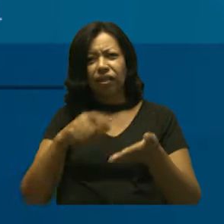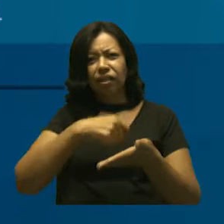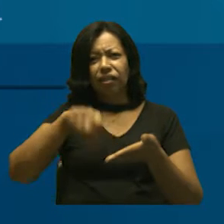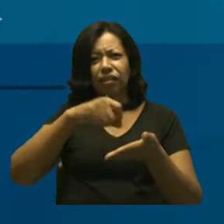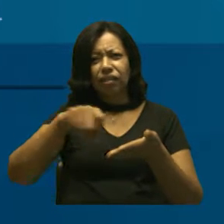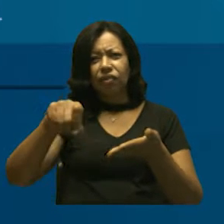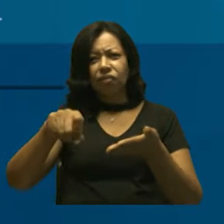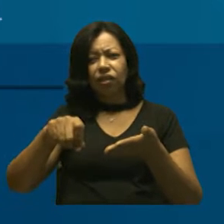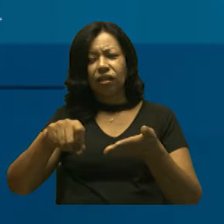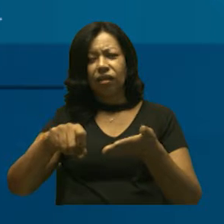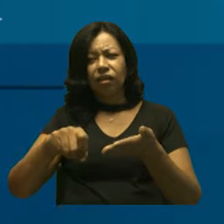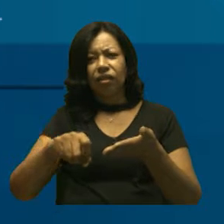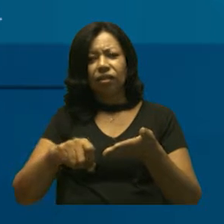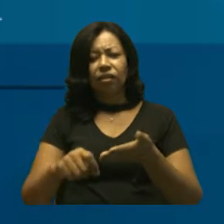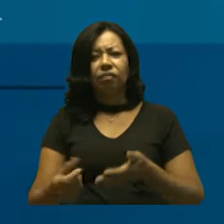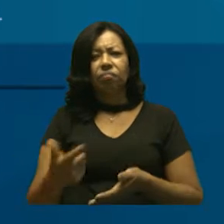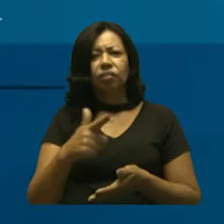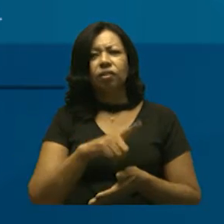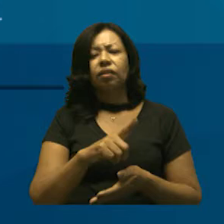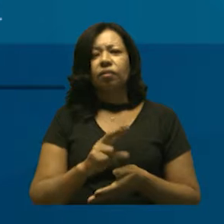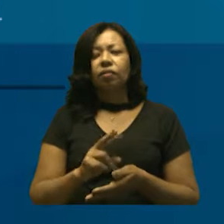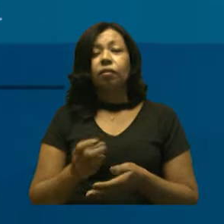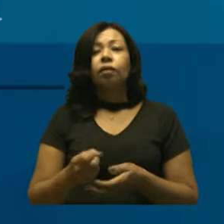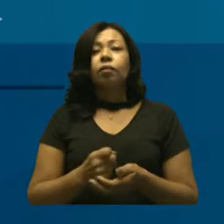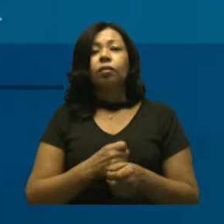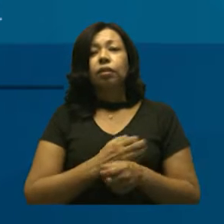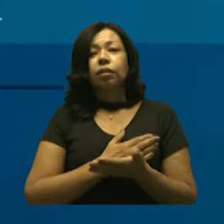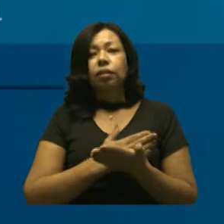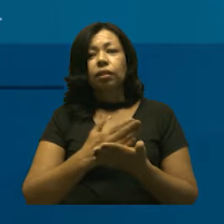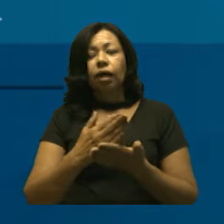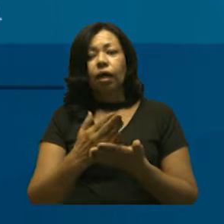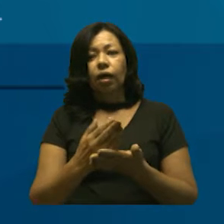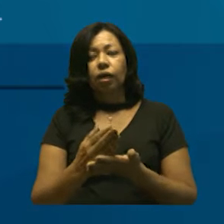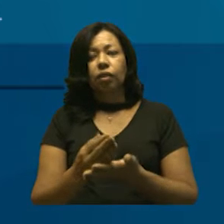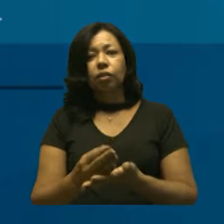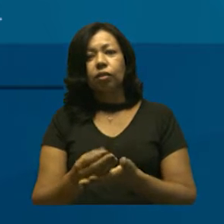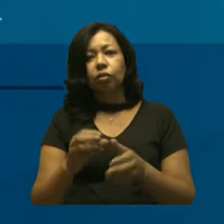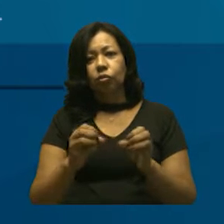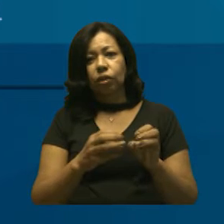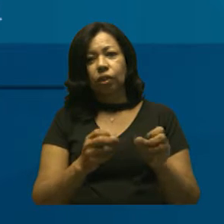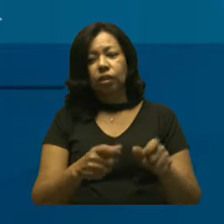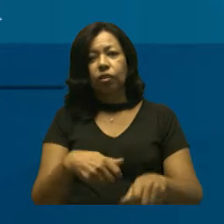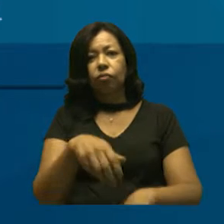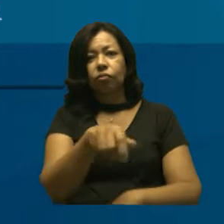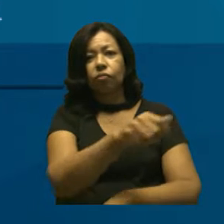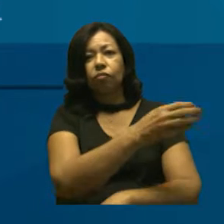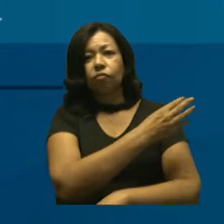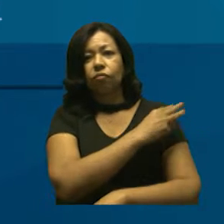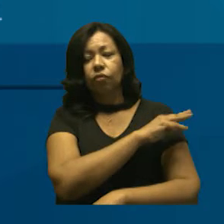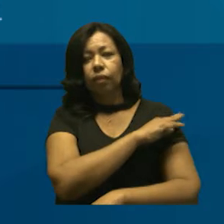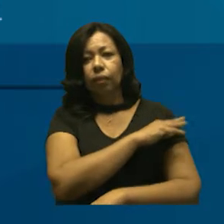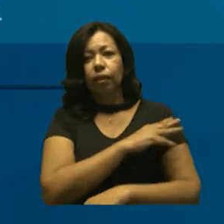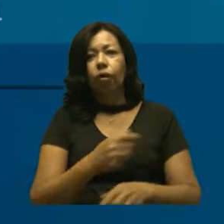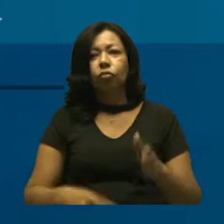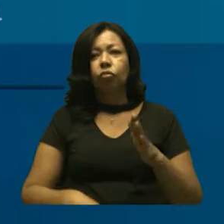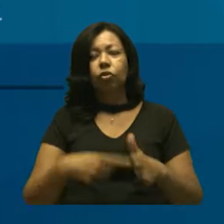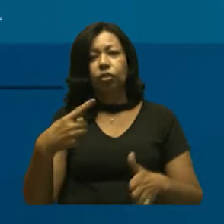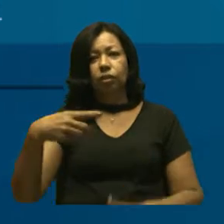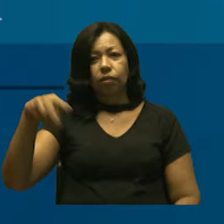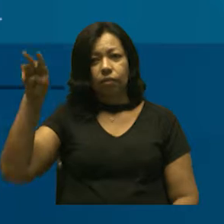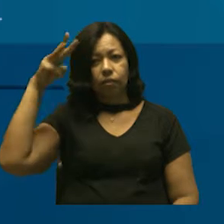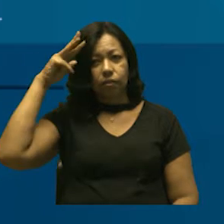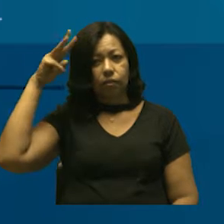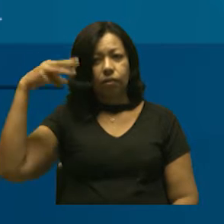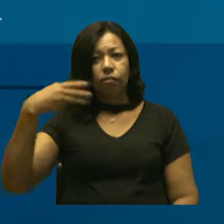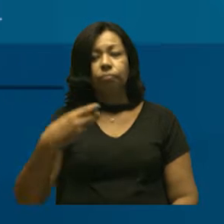Educação Matemática nos anos iniciais do Ensino Fundamental. A data é do dia 31 de agosto de